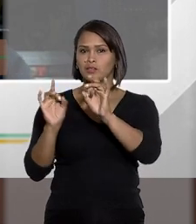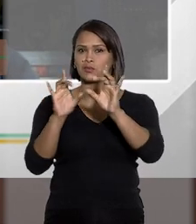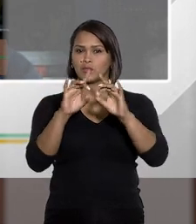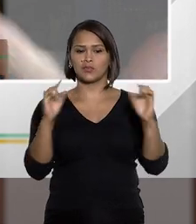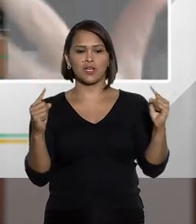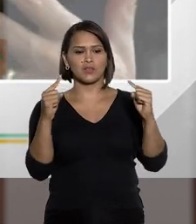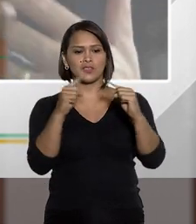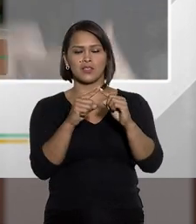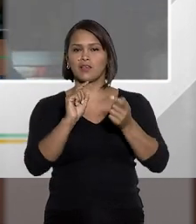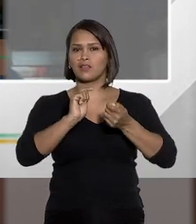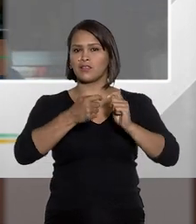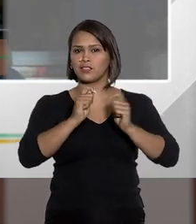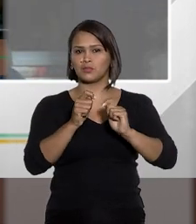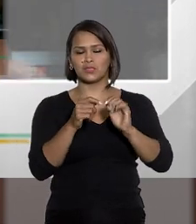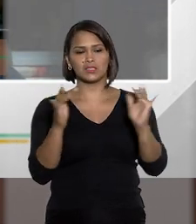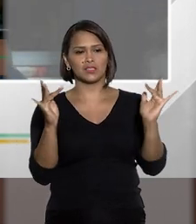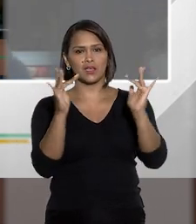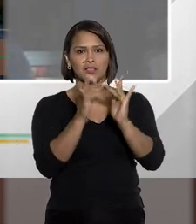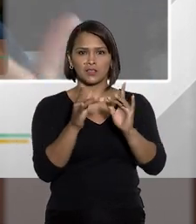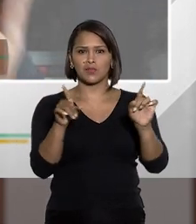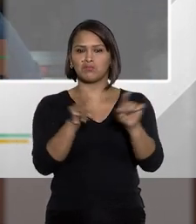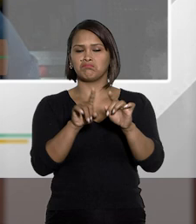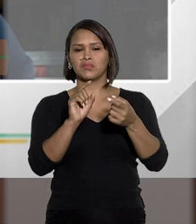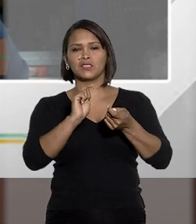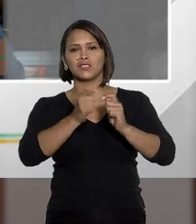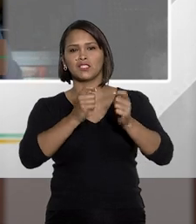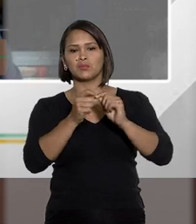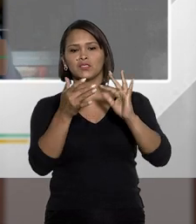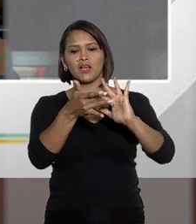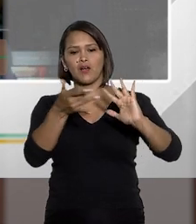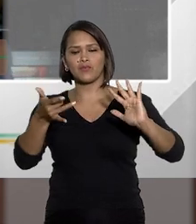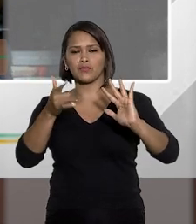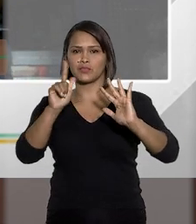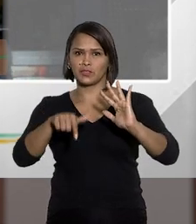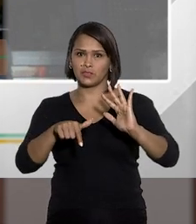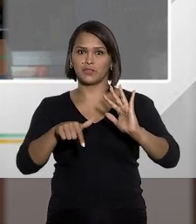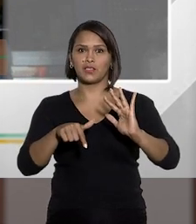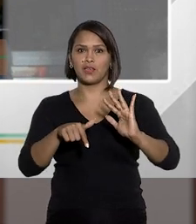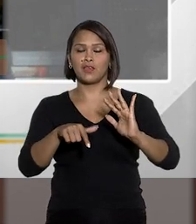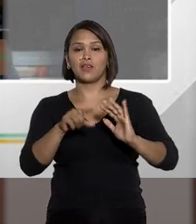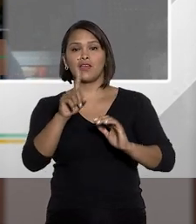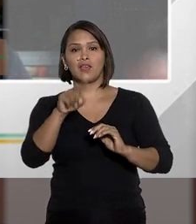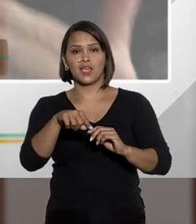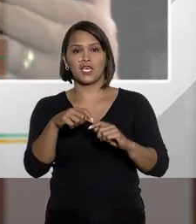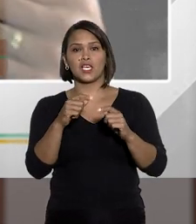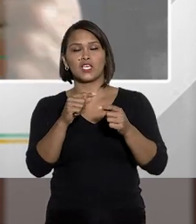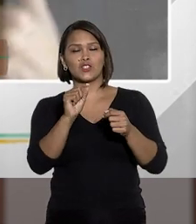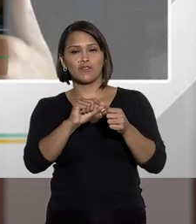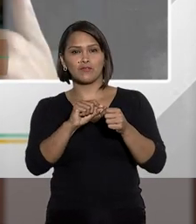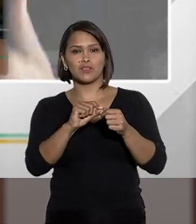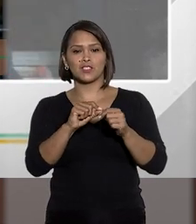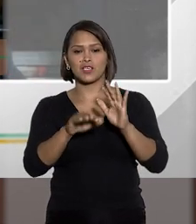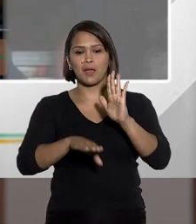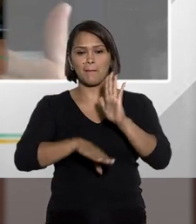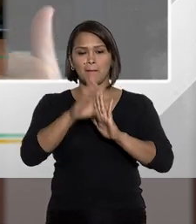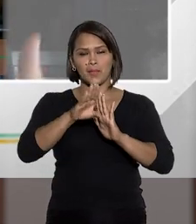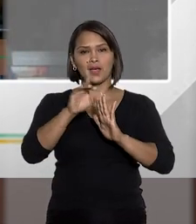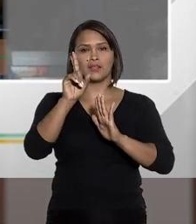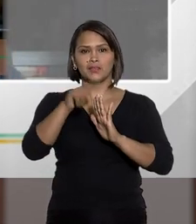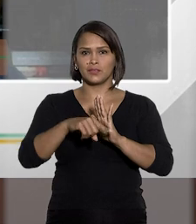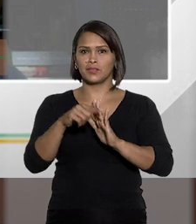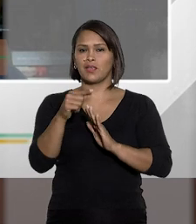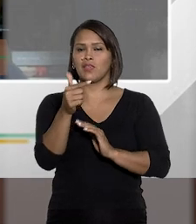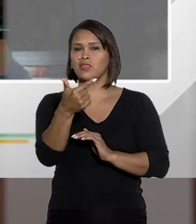especial, que não se liga nem à administração direta, nem à administração indireta. E isso faz com que a